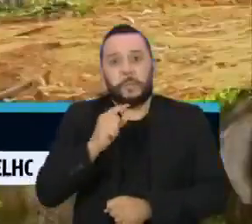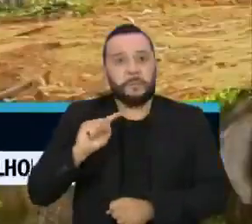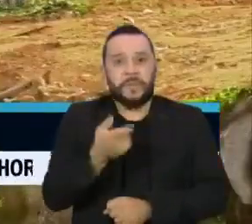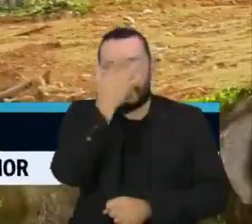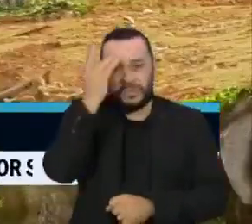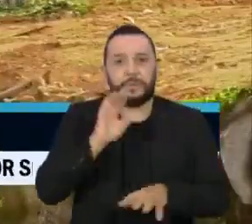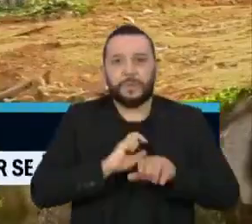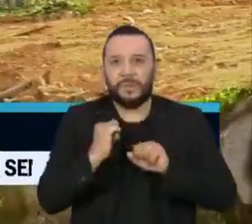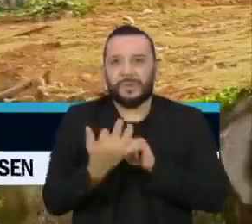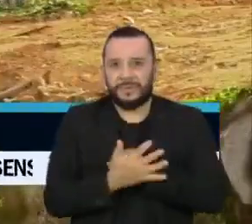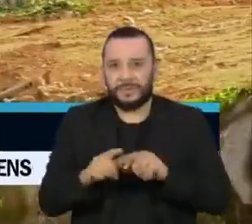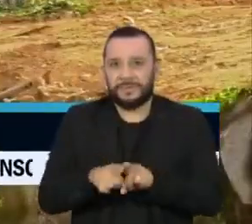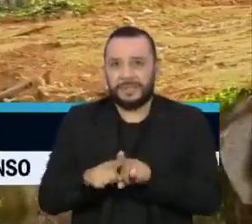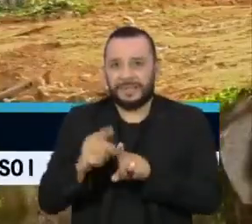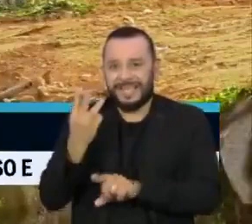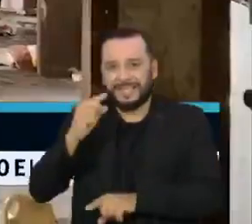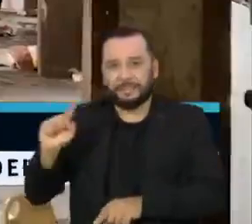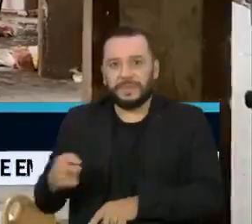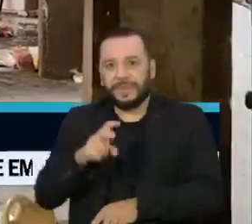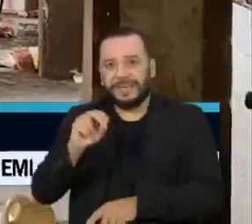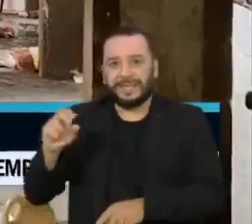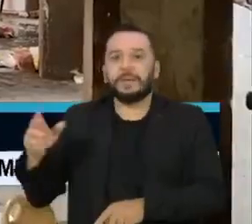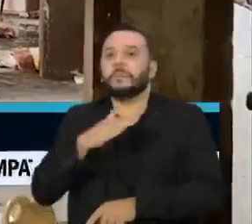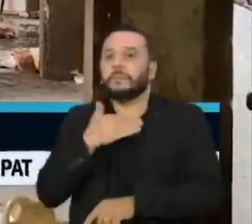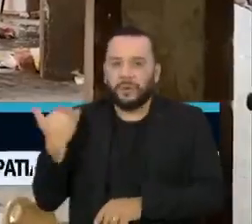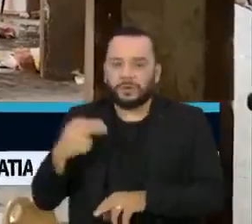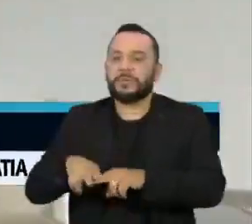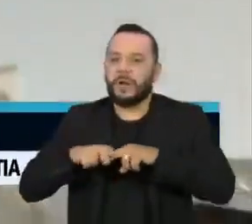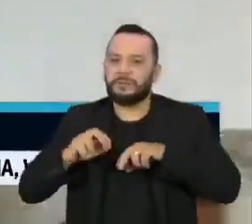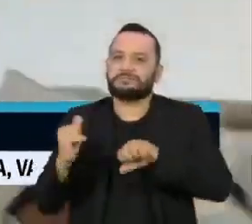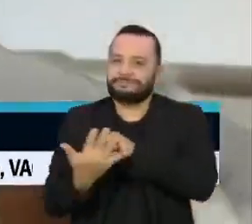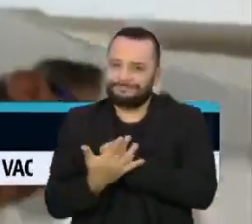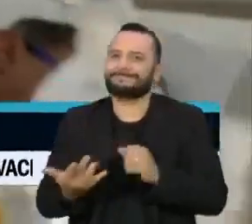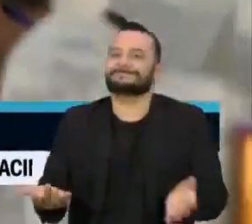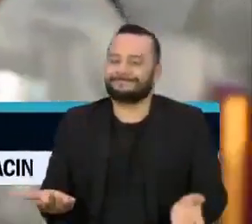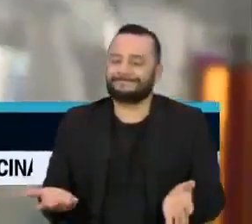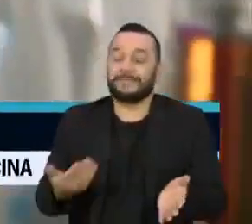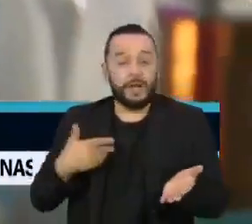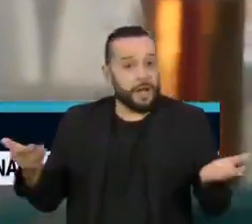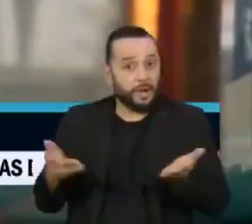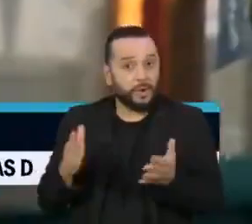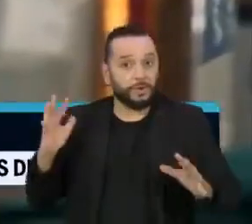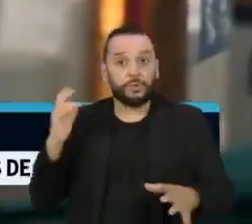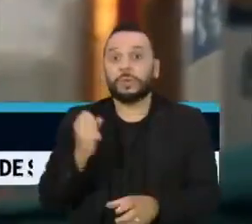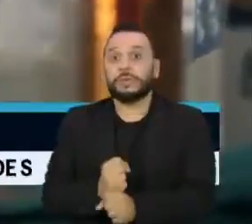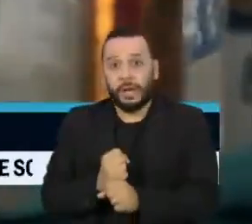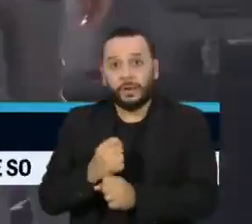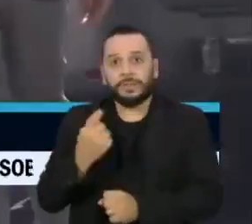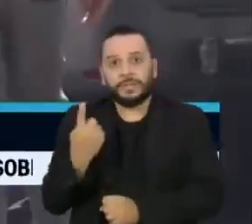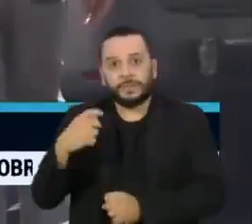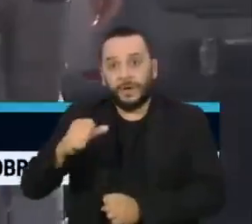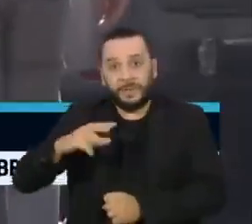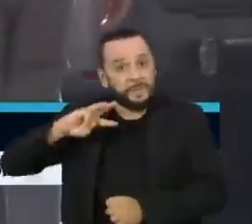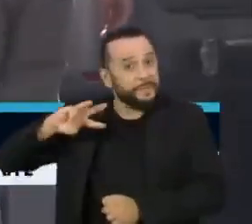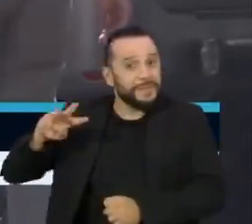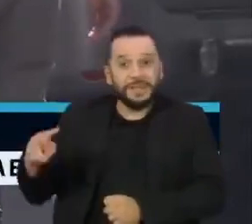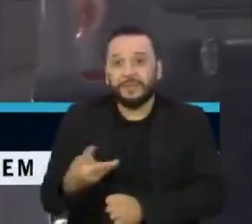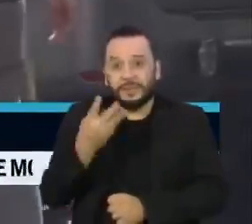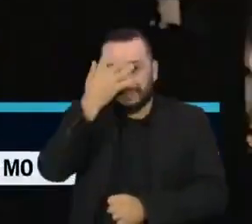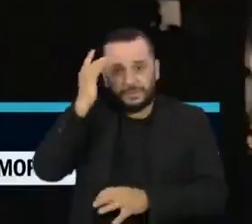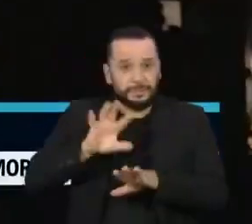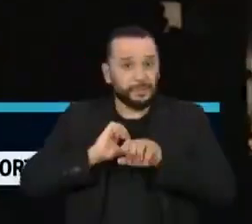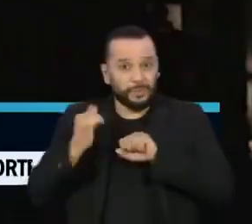casos e 3.500 mortes causadas pela doença. Agora, o país já totaliza 19 milhões de